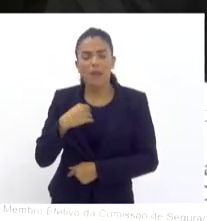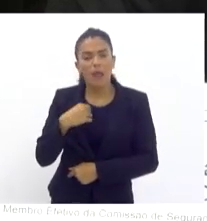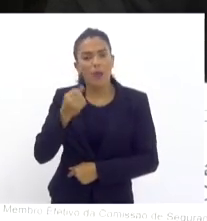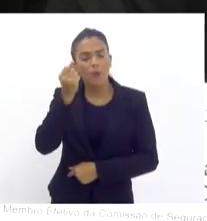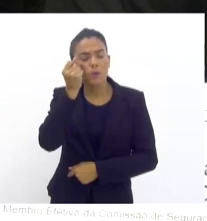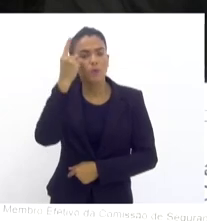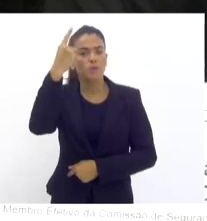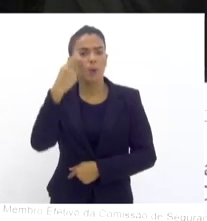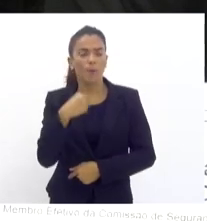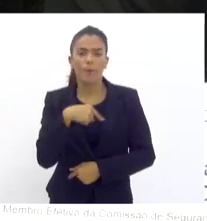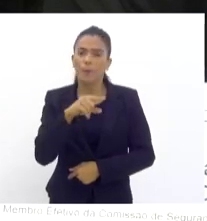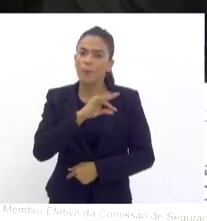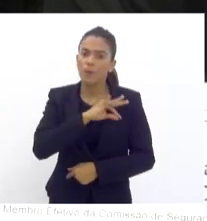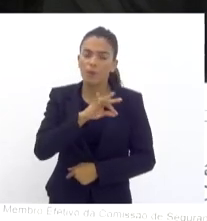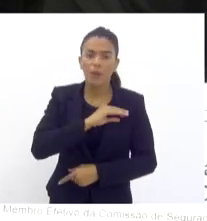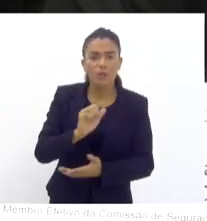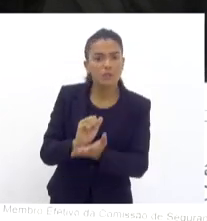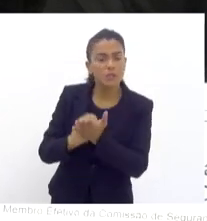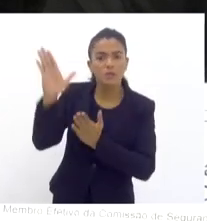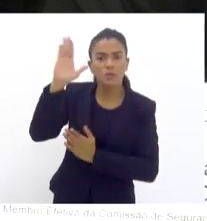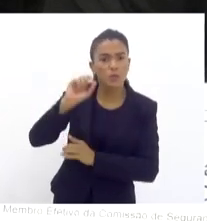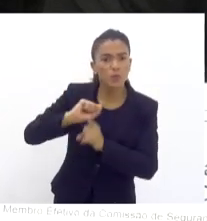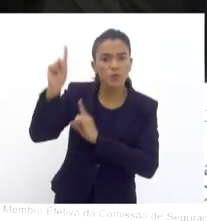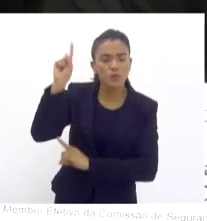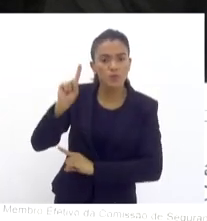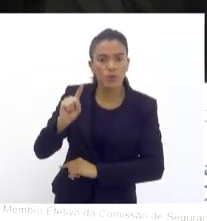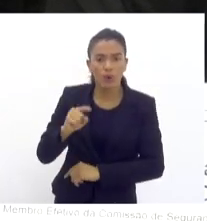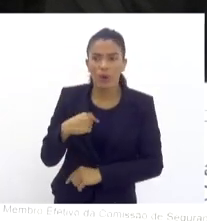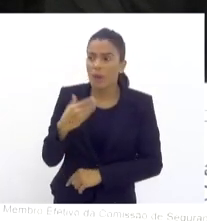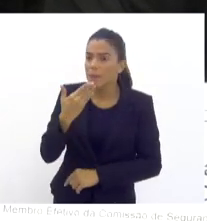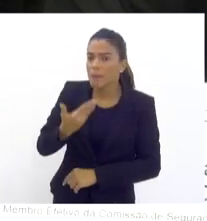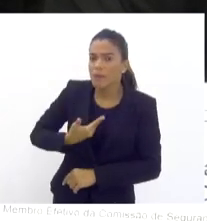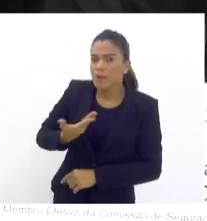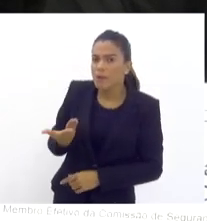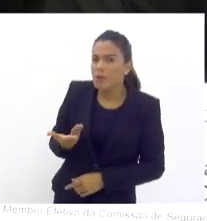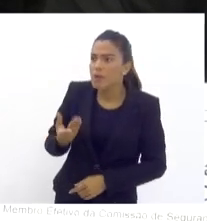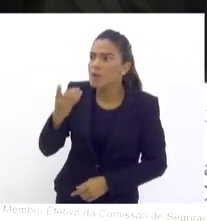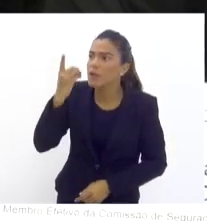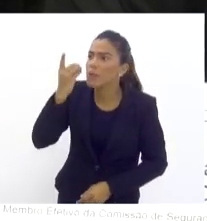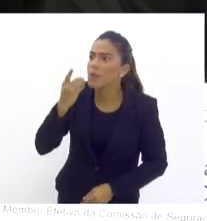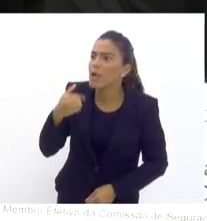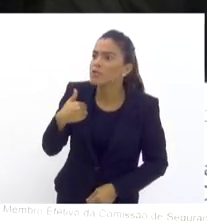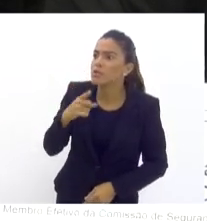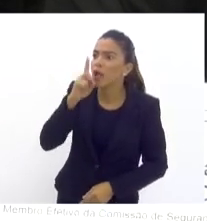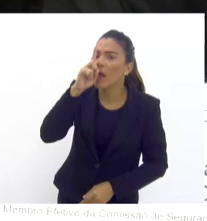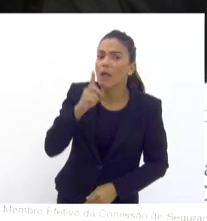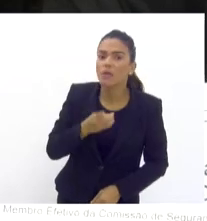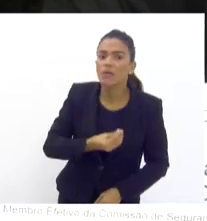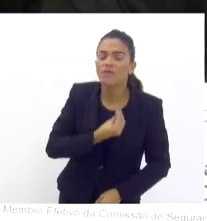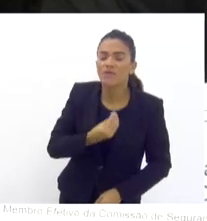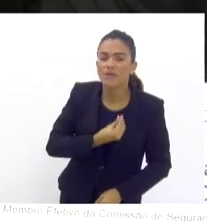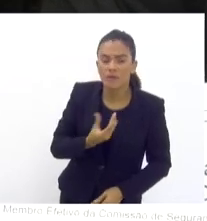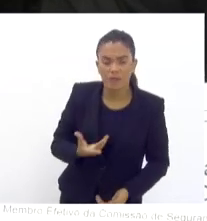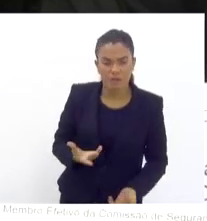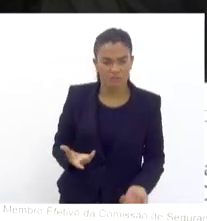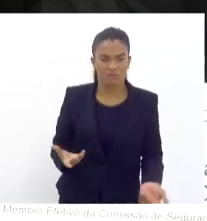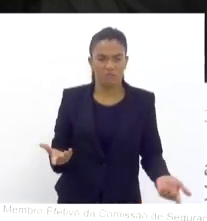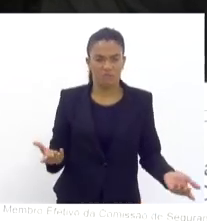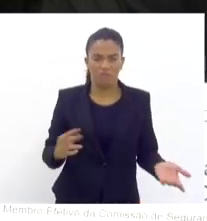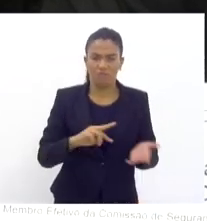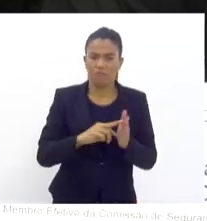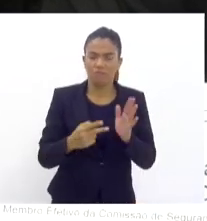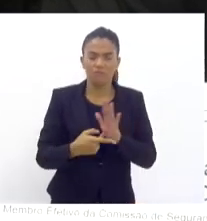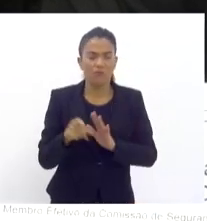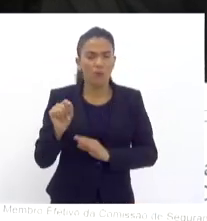outro dia em um evento que eu estava pedindo, pelo amor de Deus, deputada, nós estamos correndo risco de vida, ou seja, está